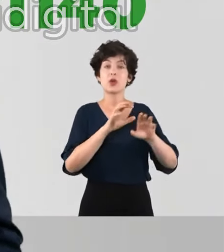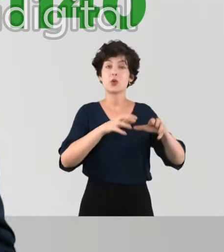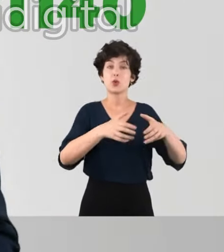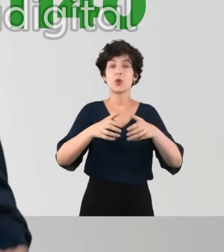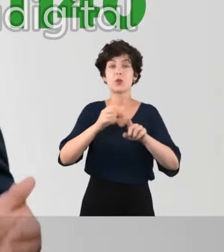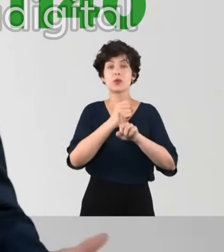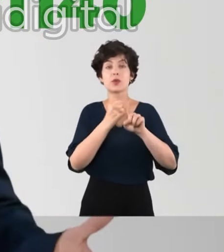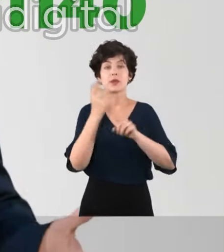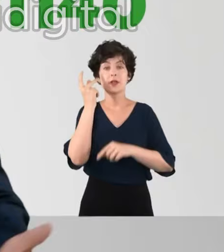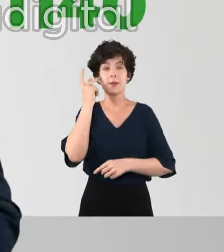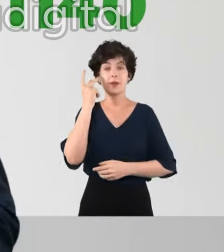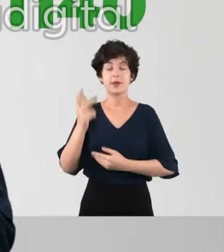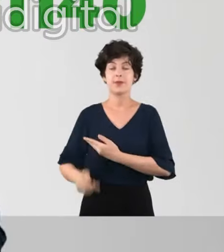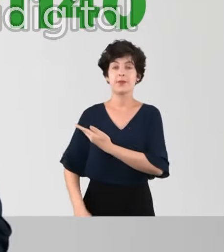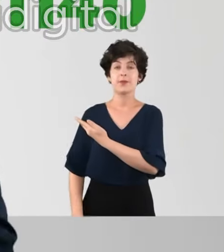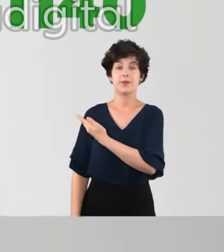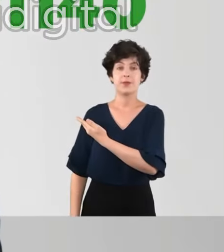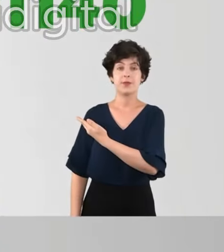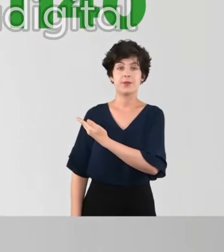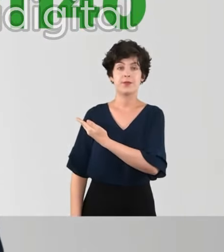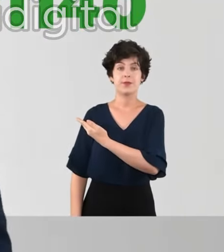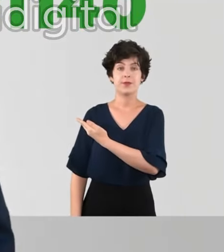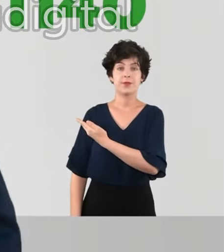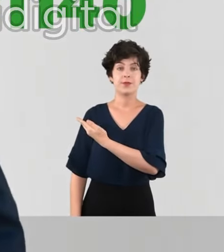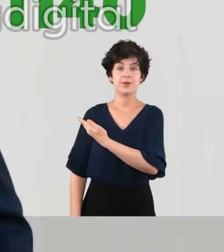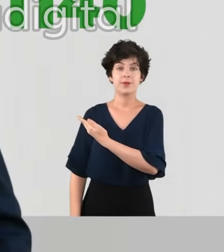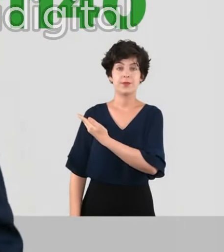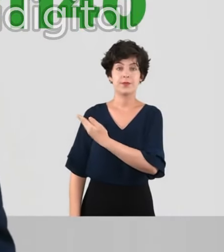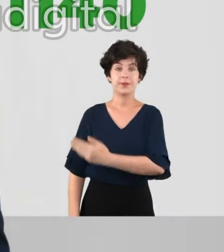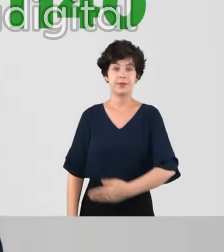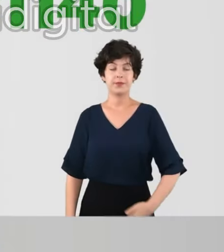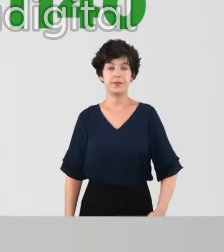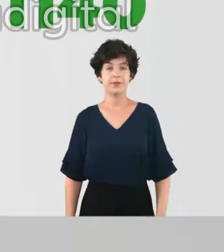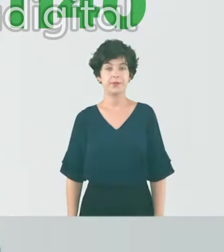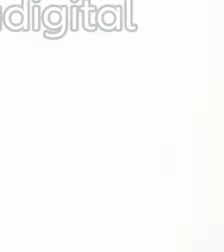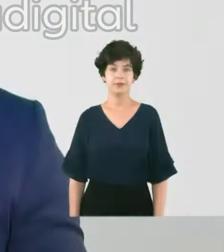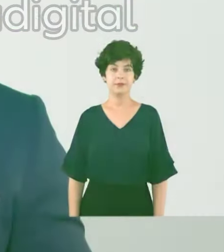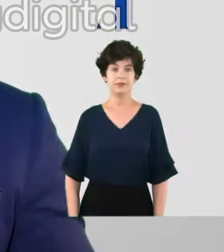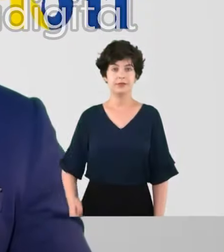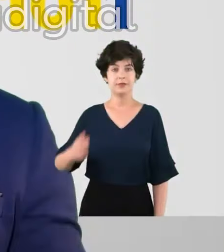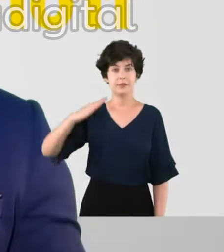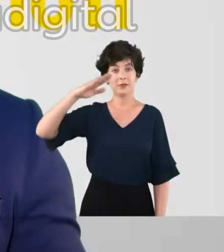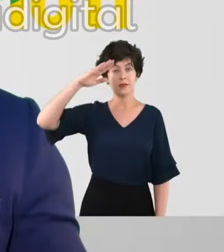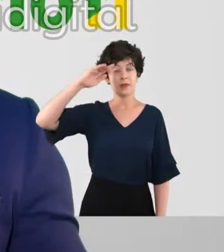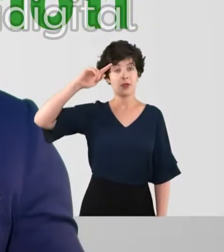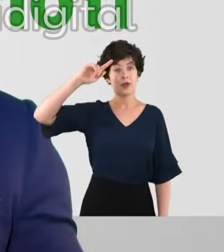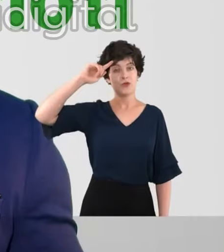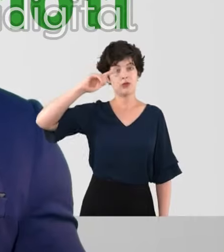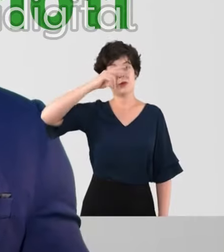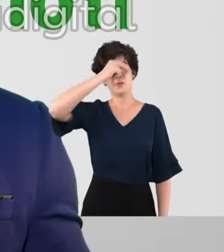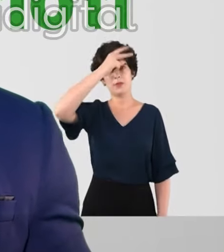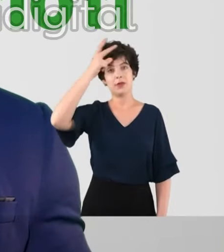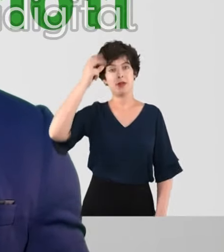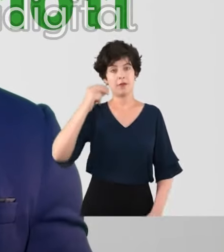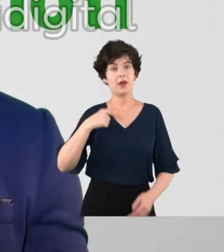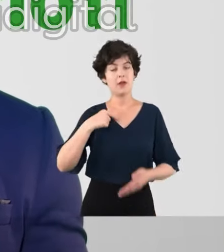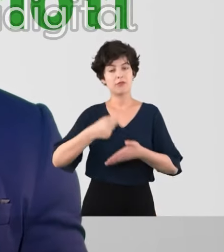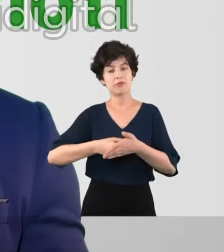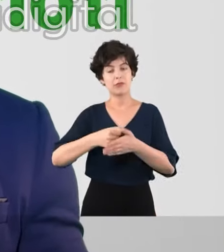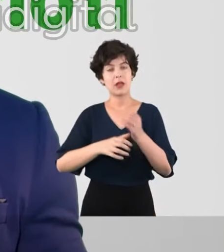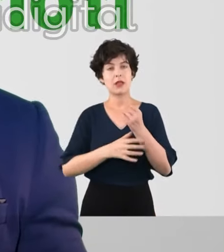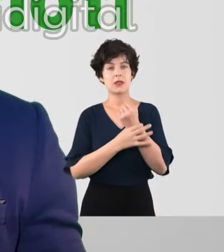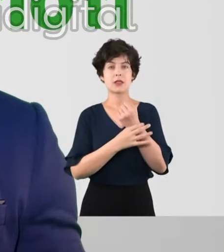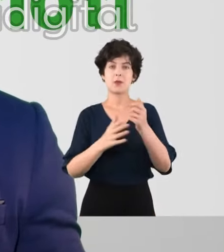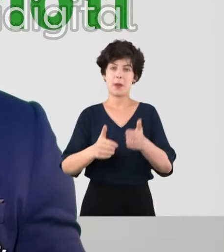sociais de São Paulo. Celso Silvino, Coletivo Renovação 11-140. Sou de CM e vou lutar para aumentar a